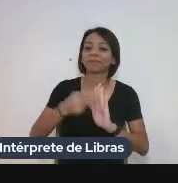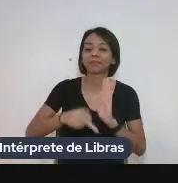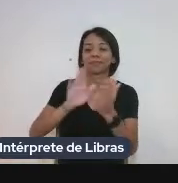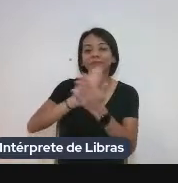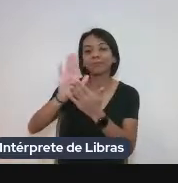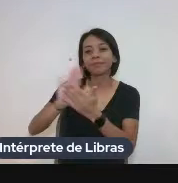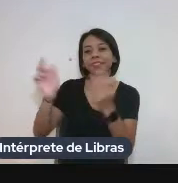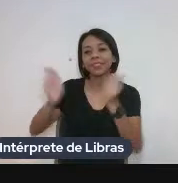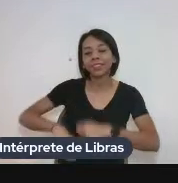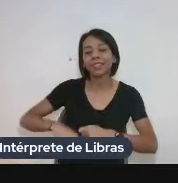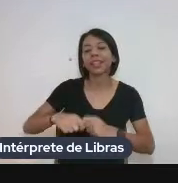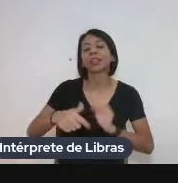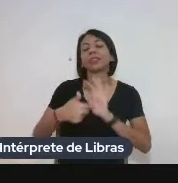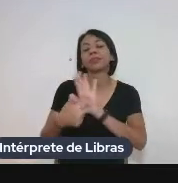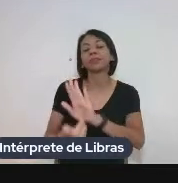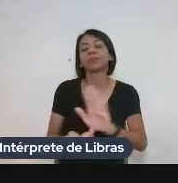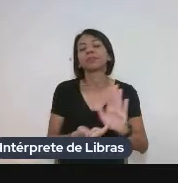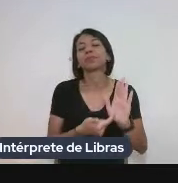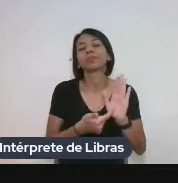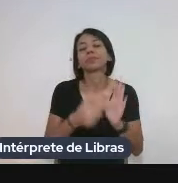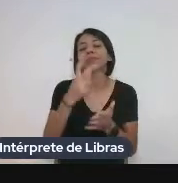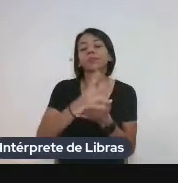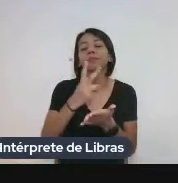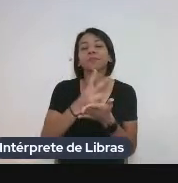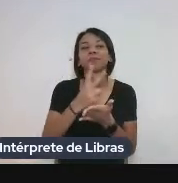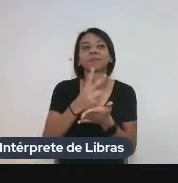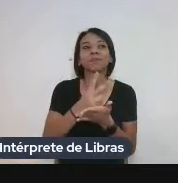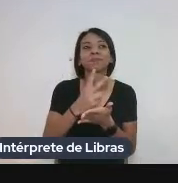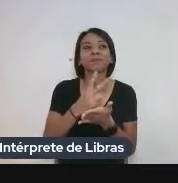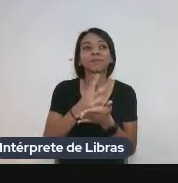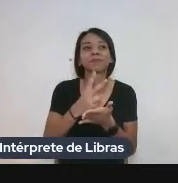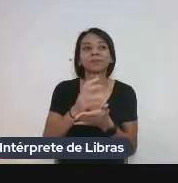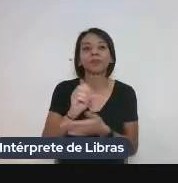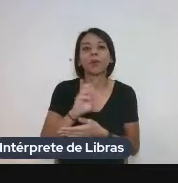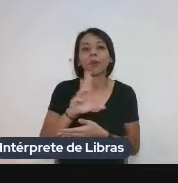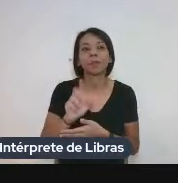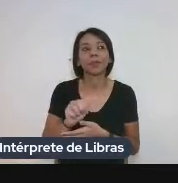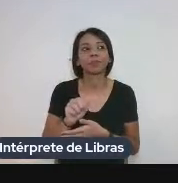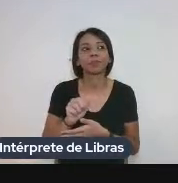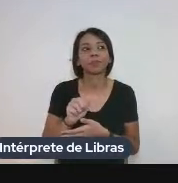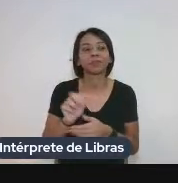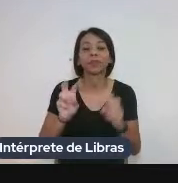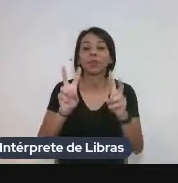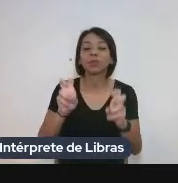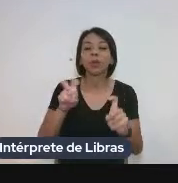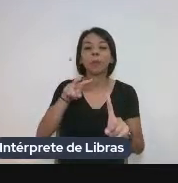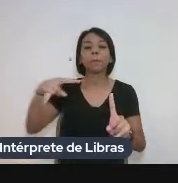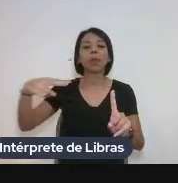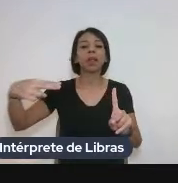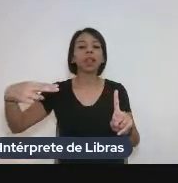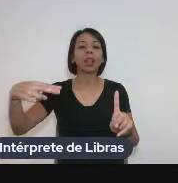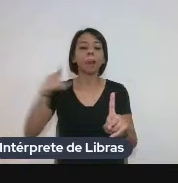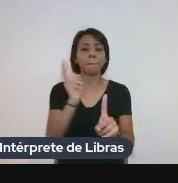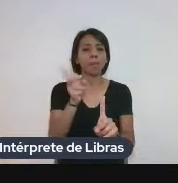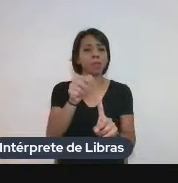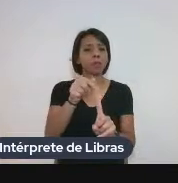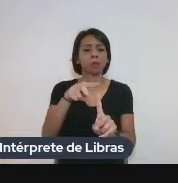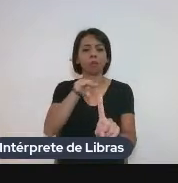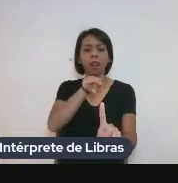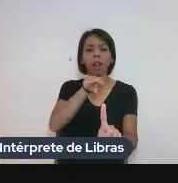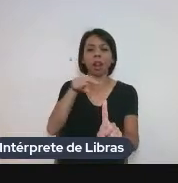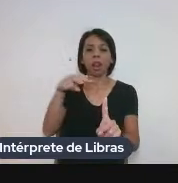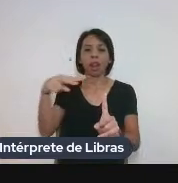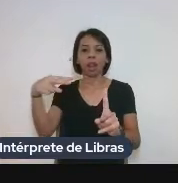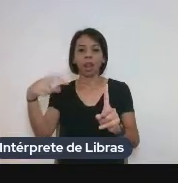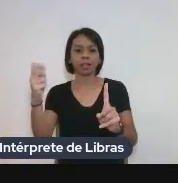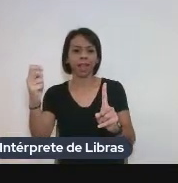permitem apresentar a mesma obra sobre perspectivas diferentes e que